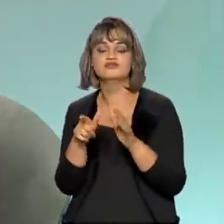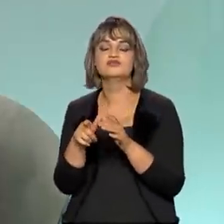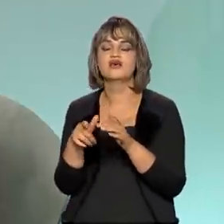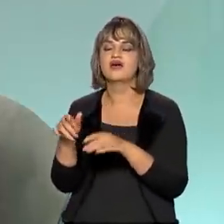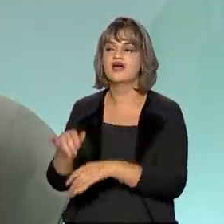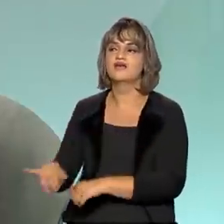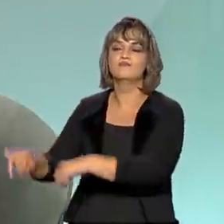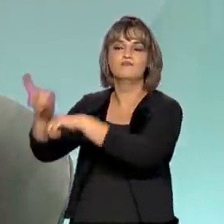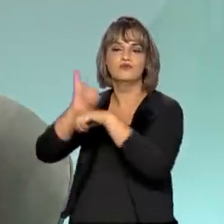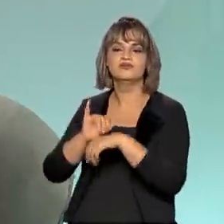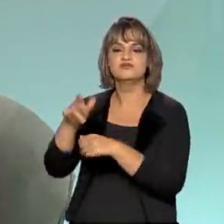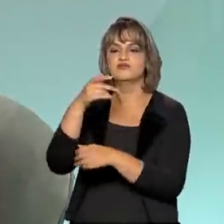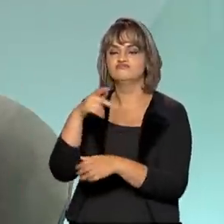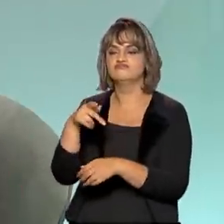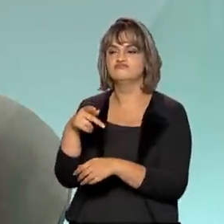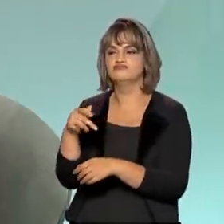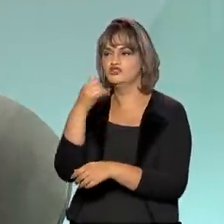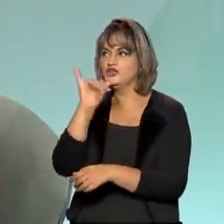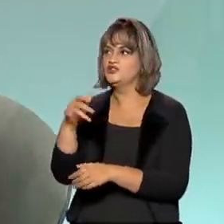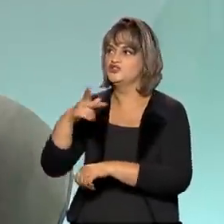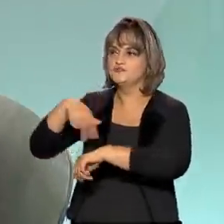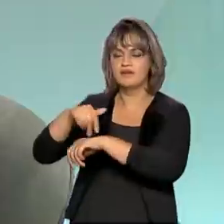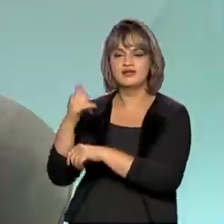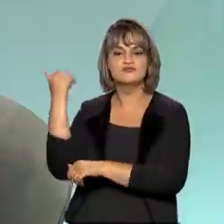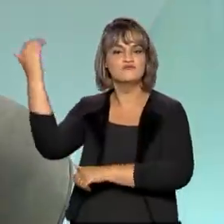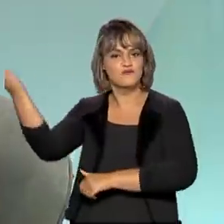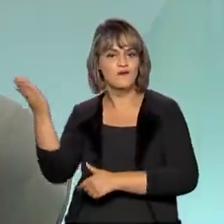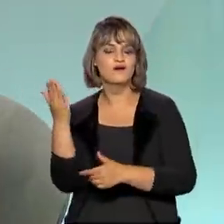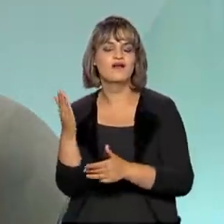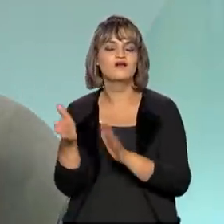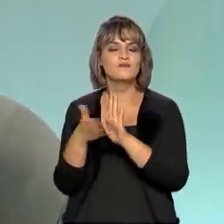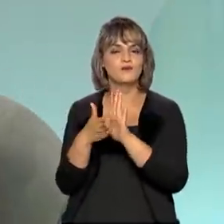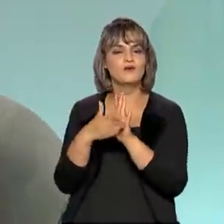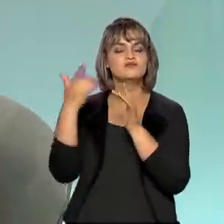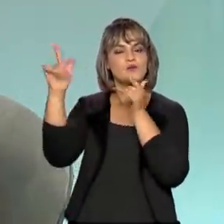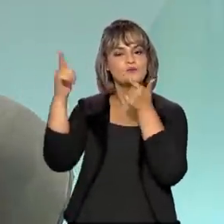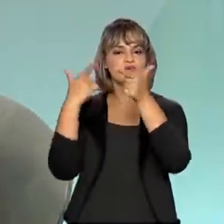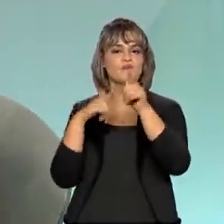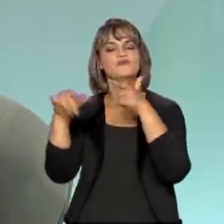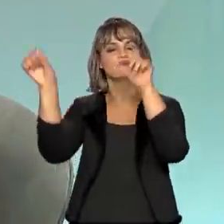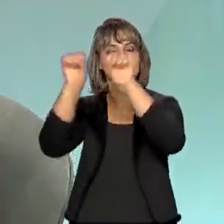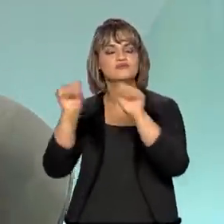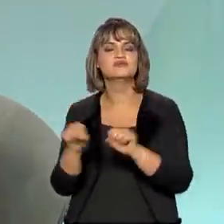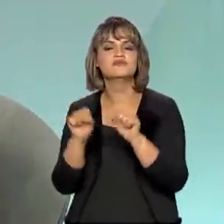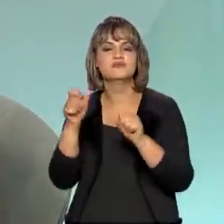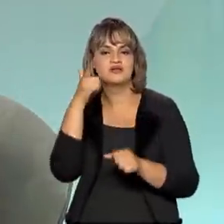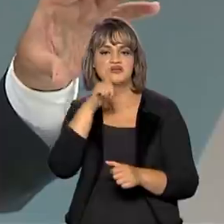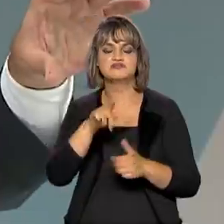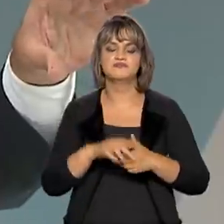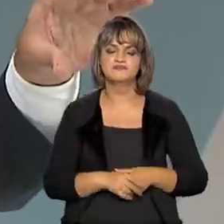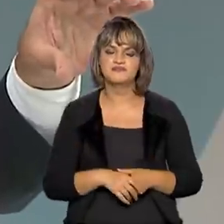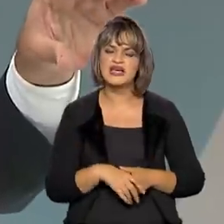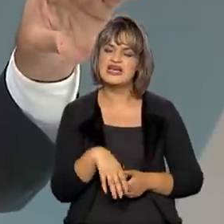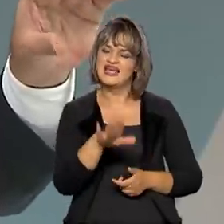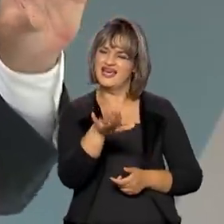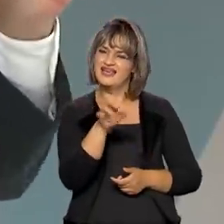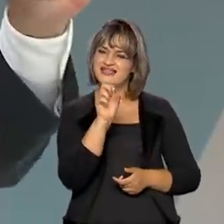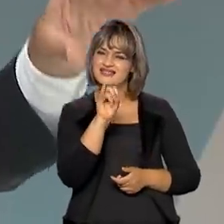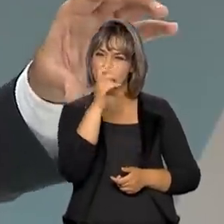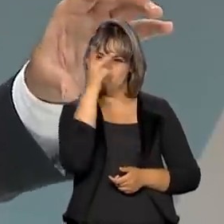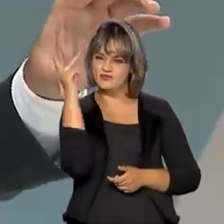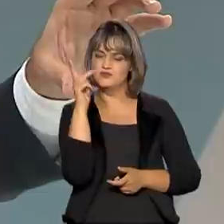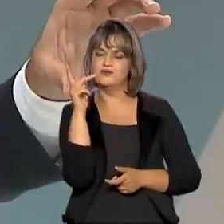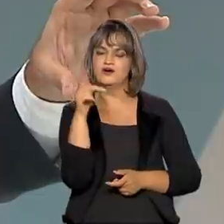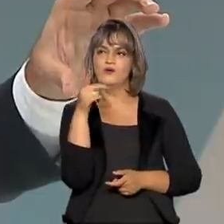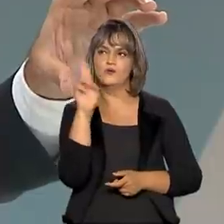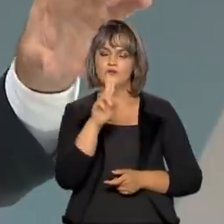importação de energia e as ofertas que estão sendo colocadas agora no sistema para garantir a robustez. Se o consumidor, ele consumir